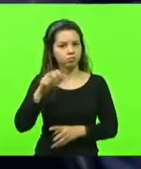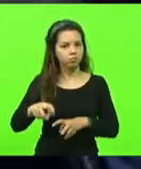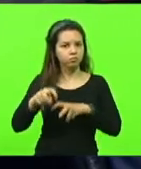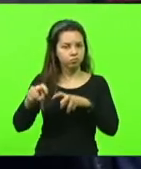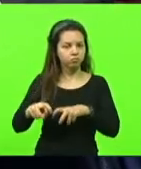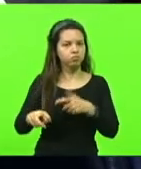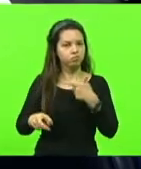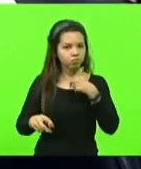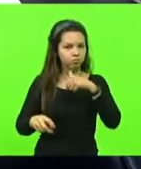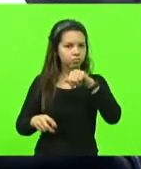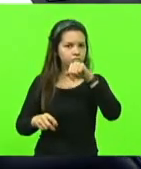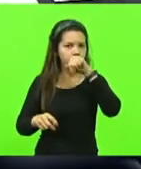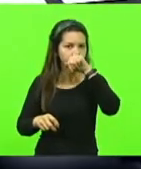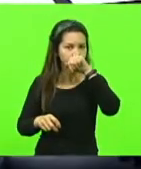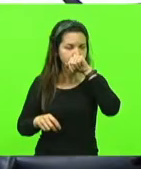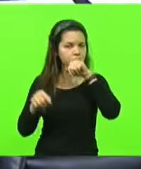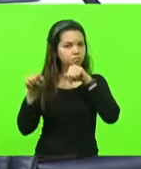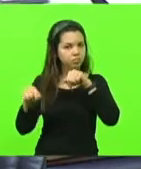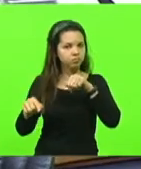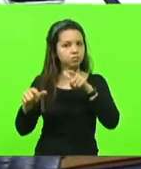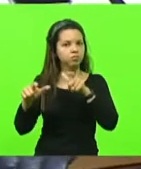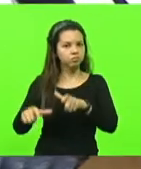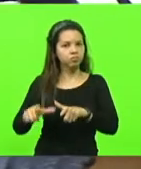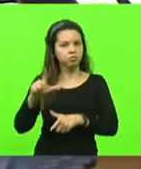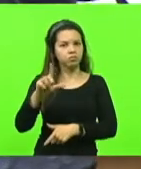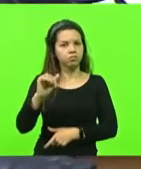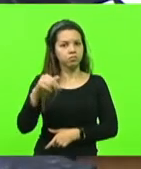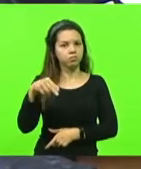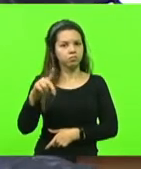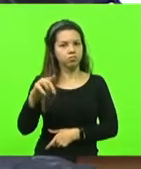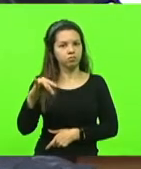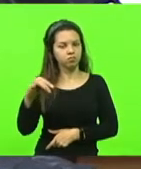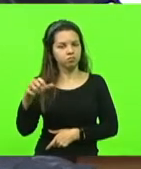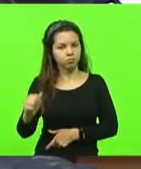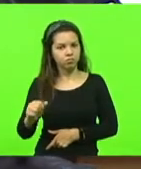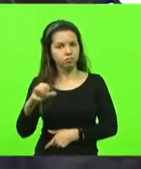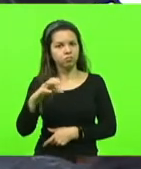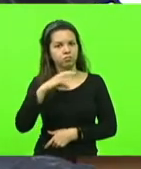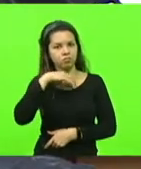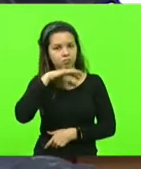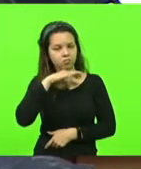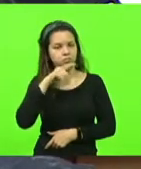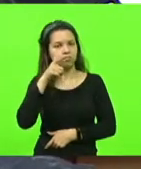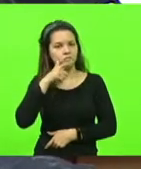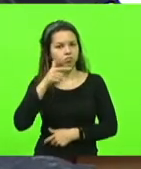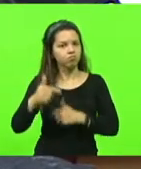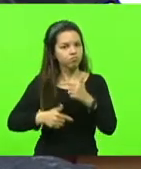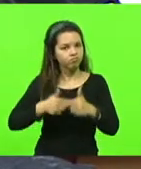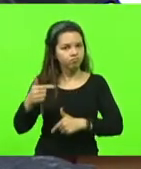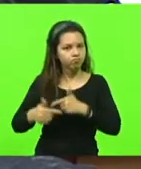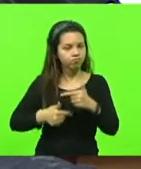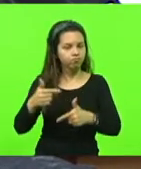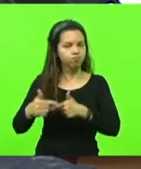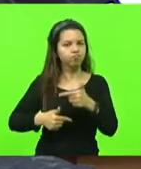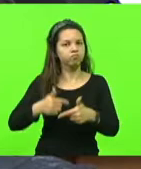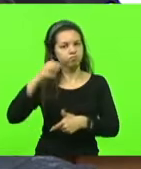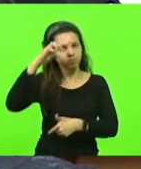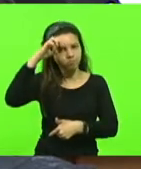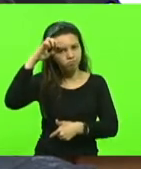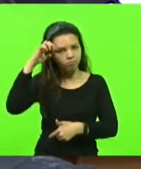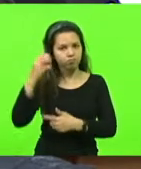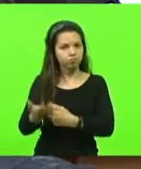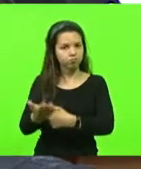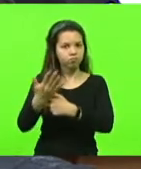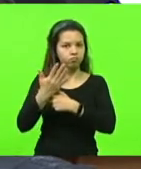lá de Lindói, ao lado de Concórdia, e onde conseguiu, trabalhando muito, muito, me dar oportunidade, assim como a